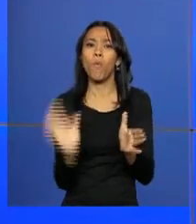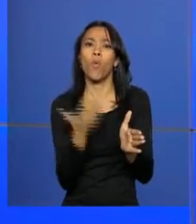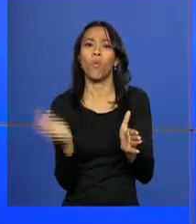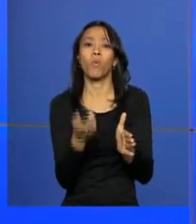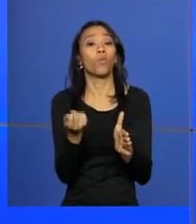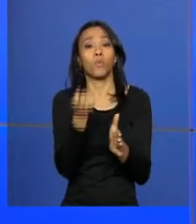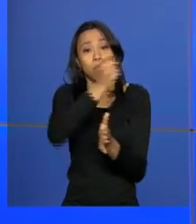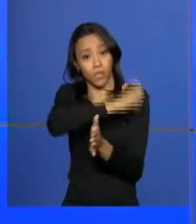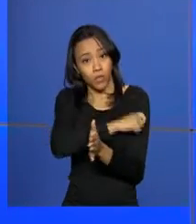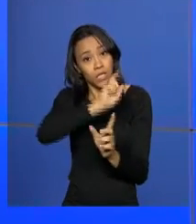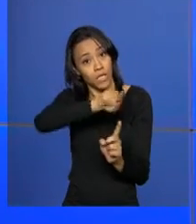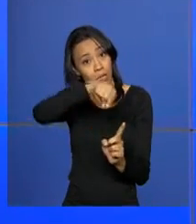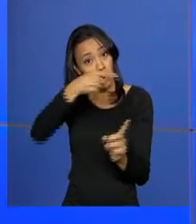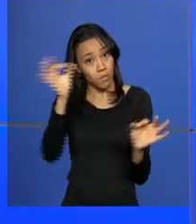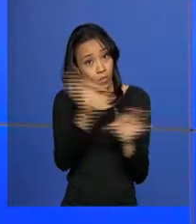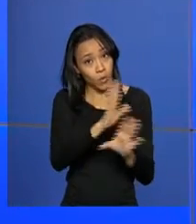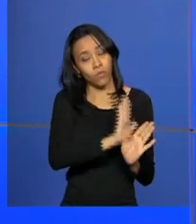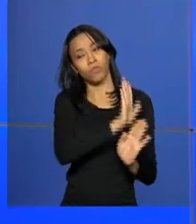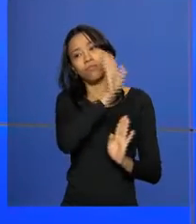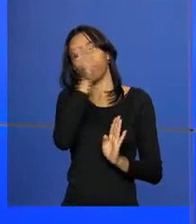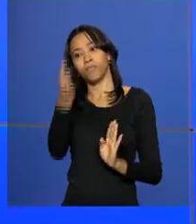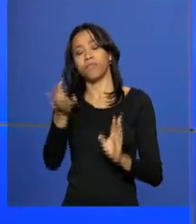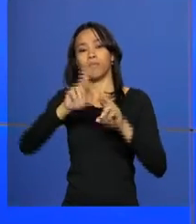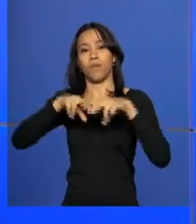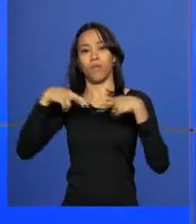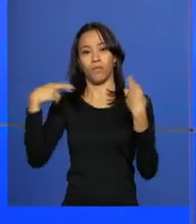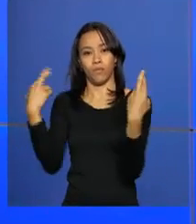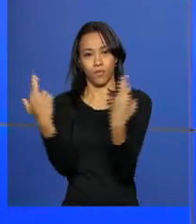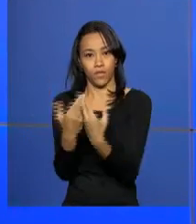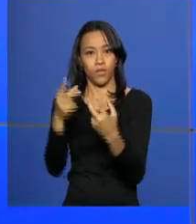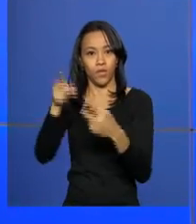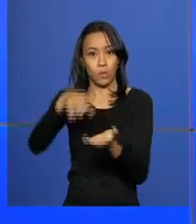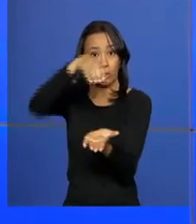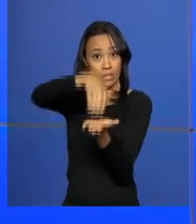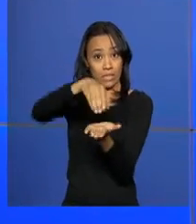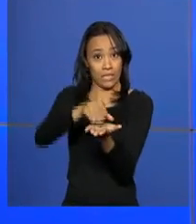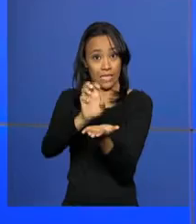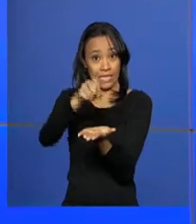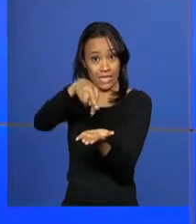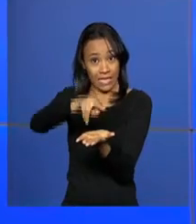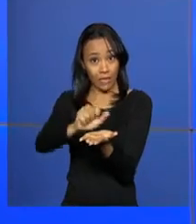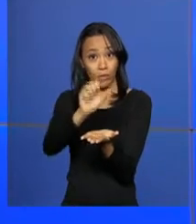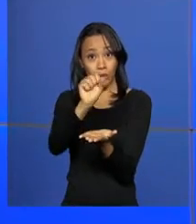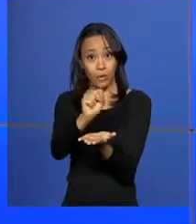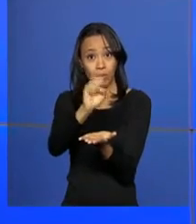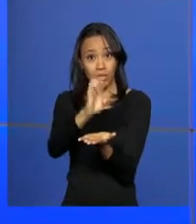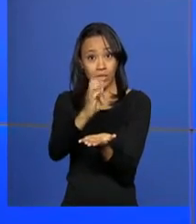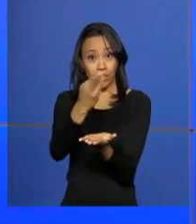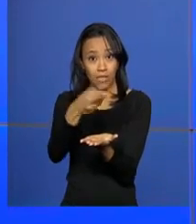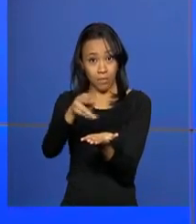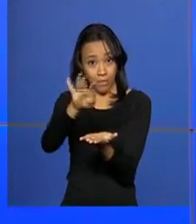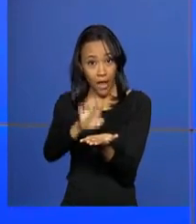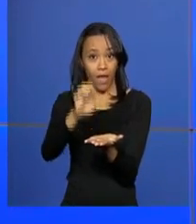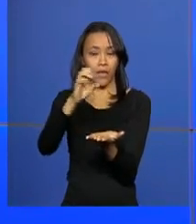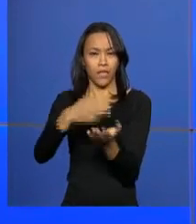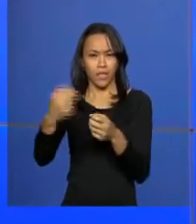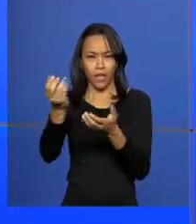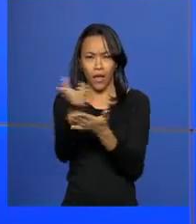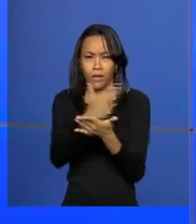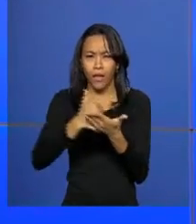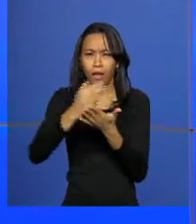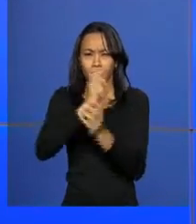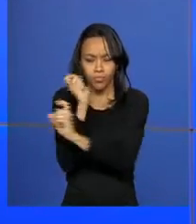participa de cerimônia de inauguração do Centro Sebrae de Referência do Artesanato Brasileiro. A cobertura completa você